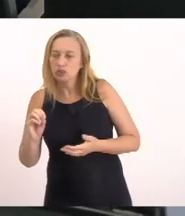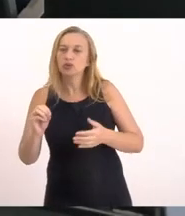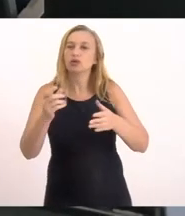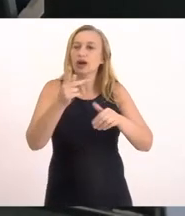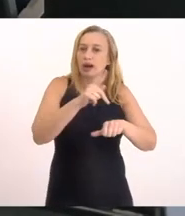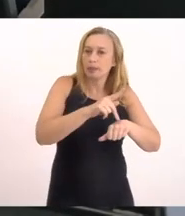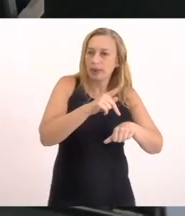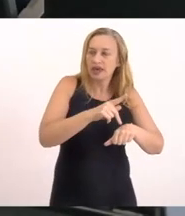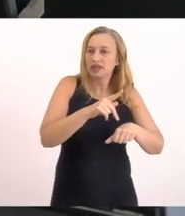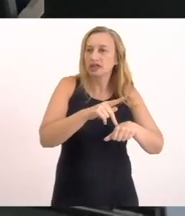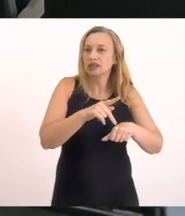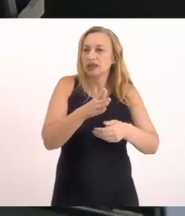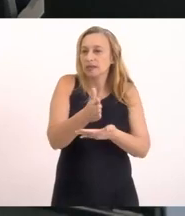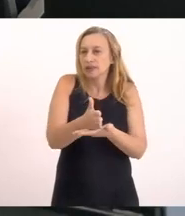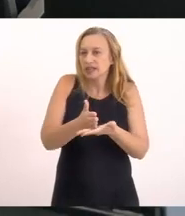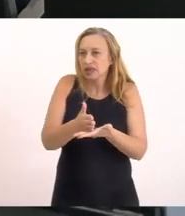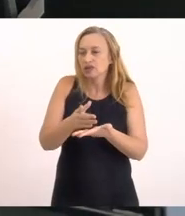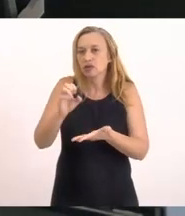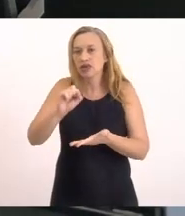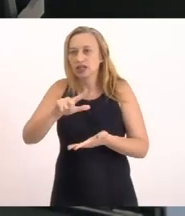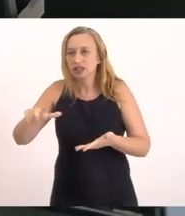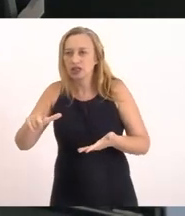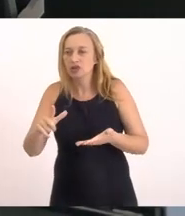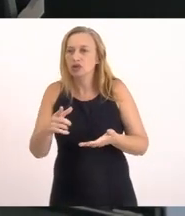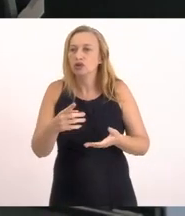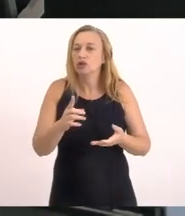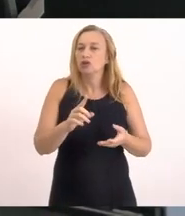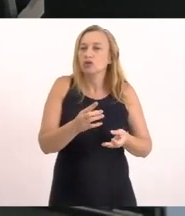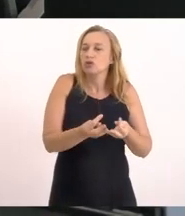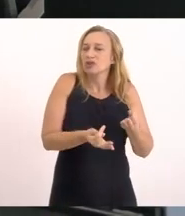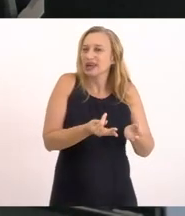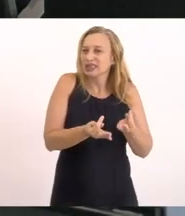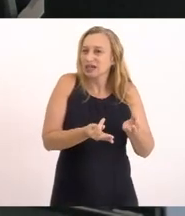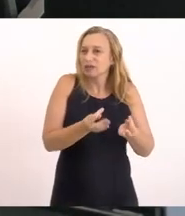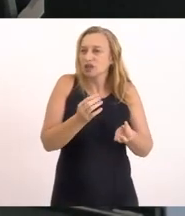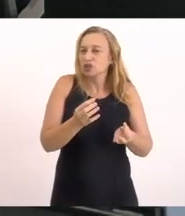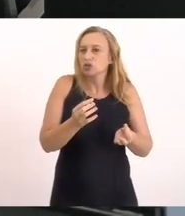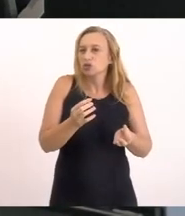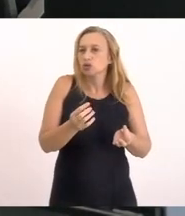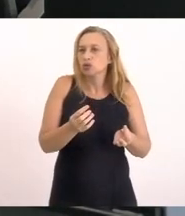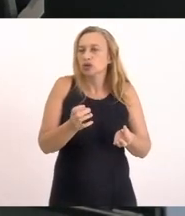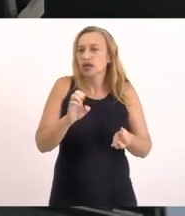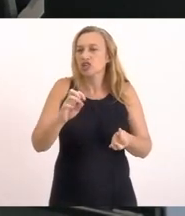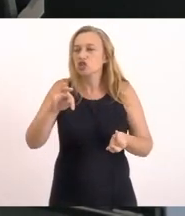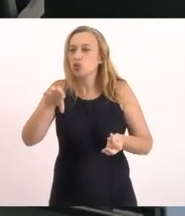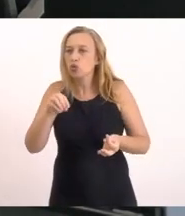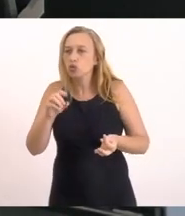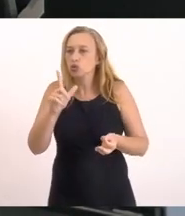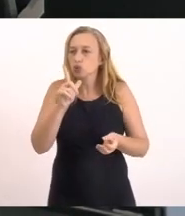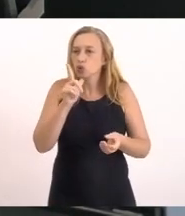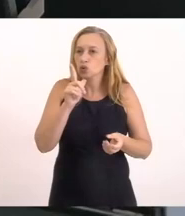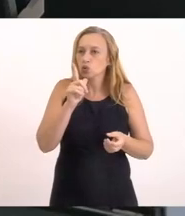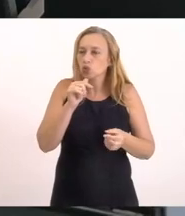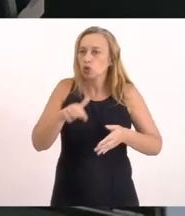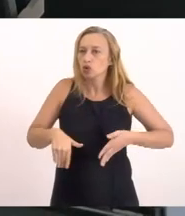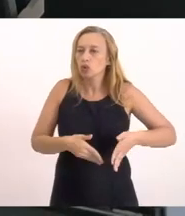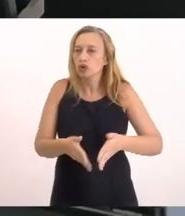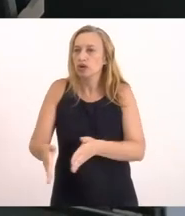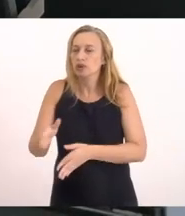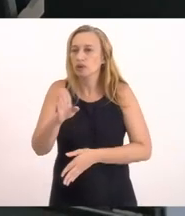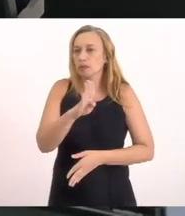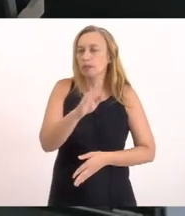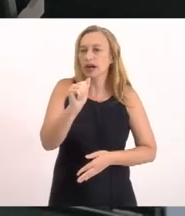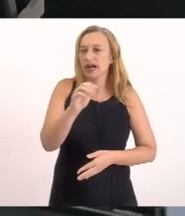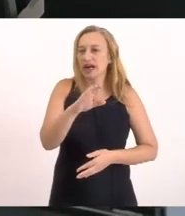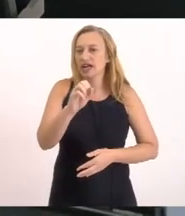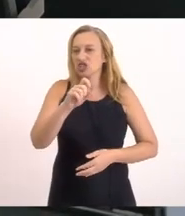canal A estação De tratamento De esgoto Do Rio Bacaxá Que não atende Minimamente As condições De